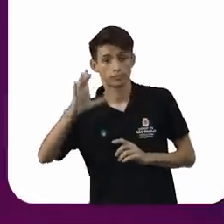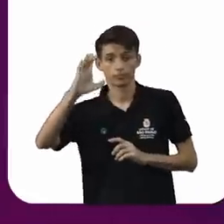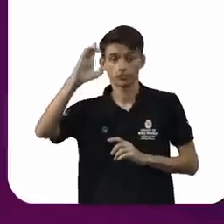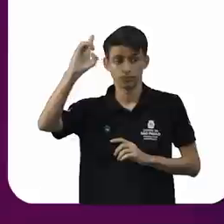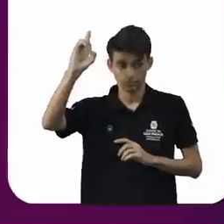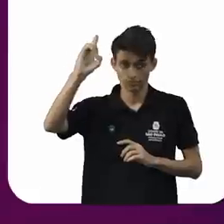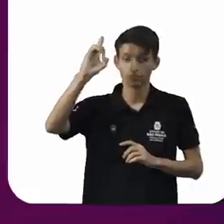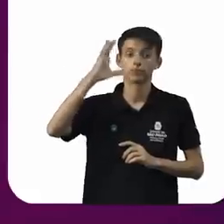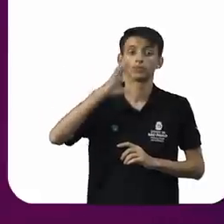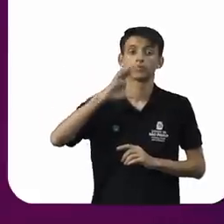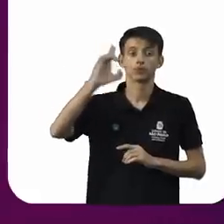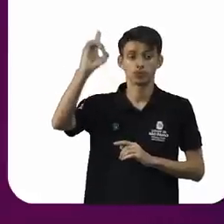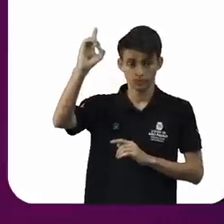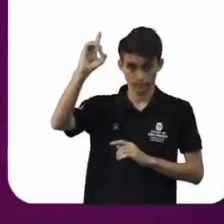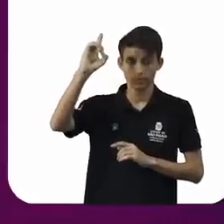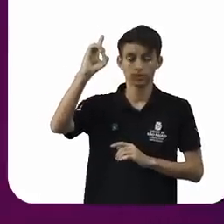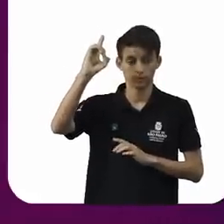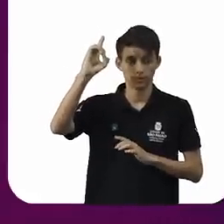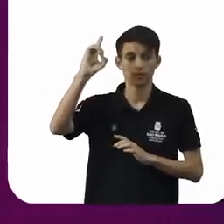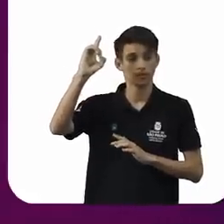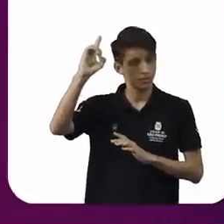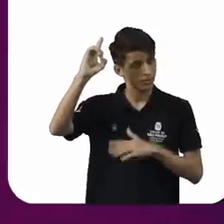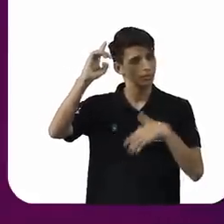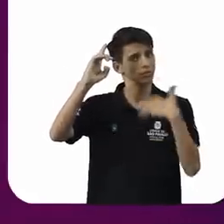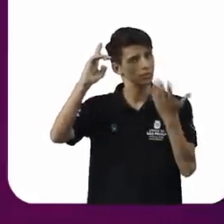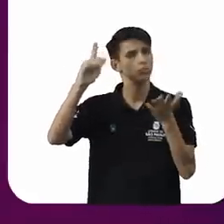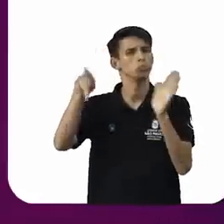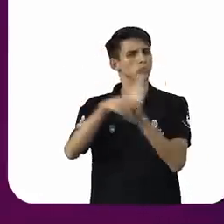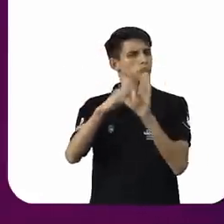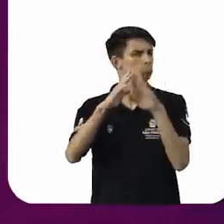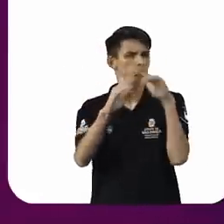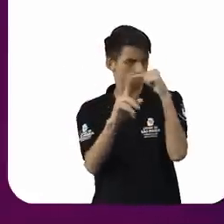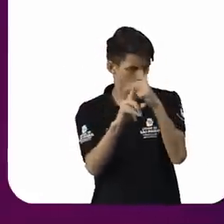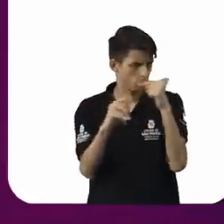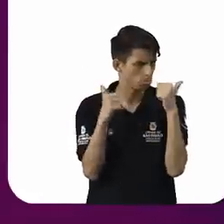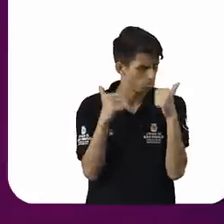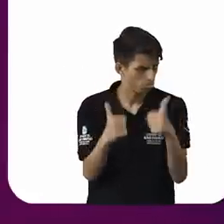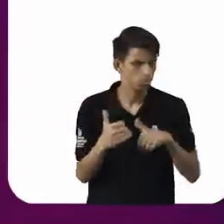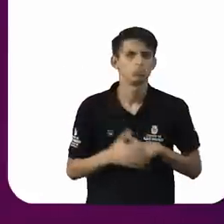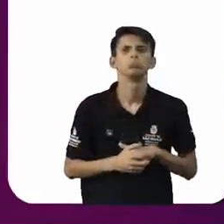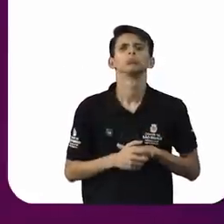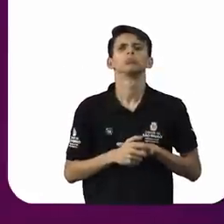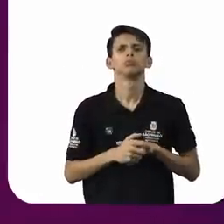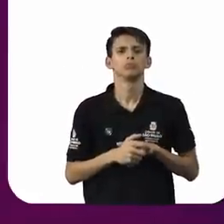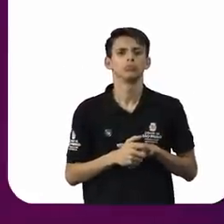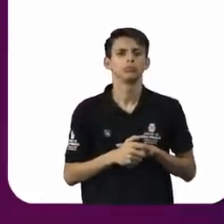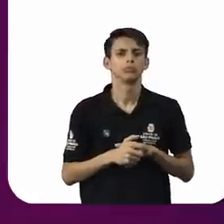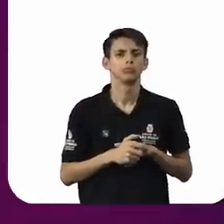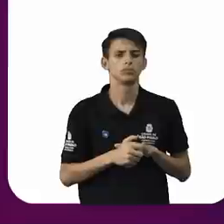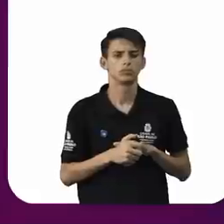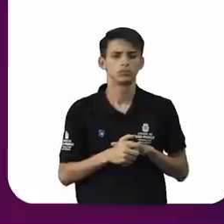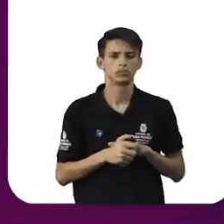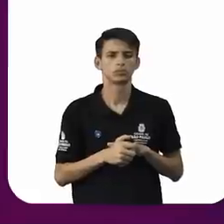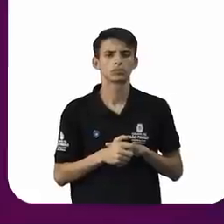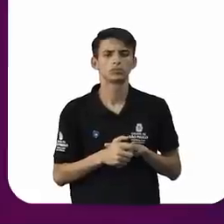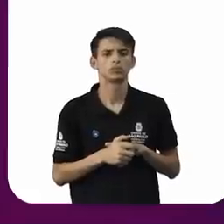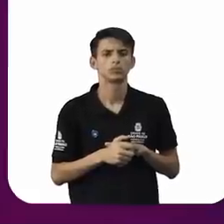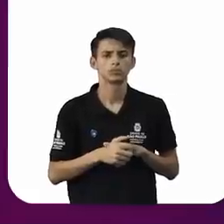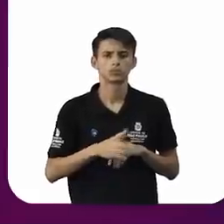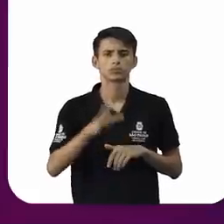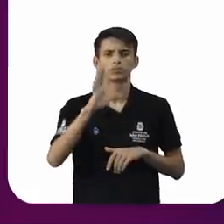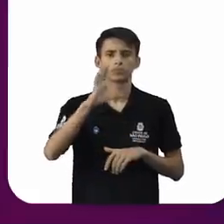Deus hegemônico, Deus eclesiástico, Deus da